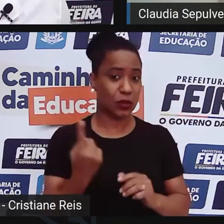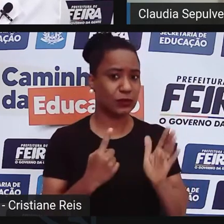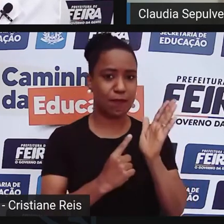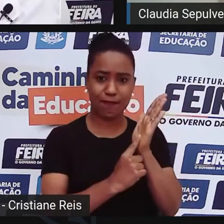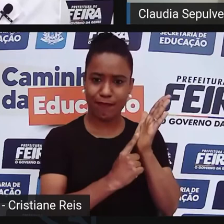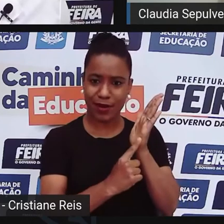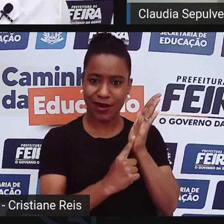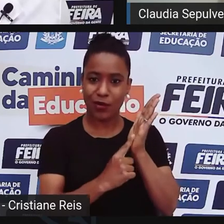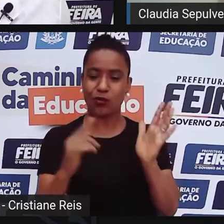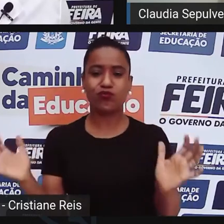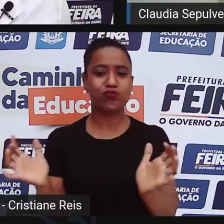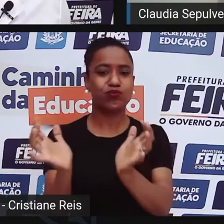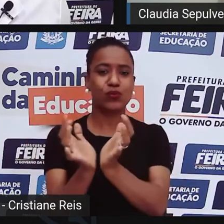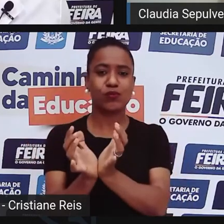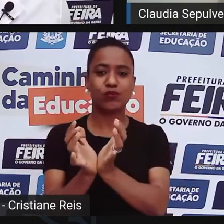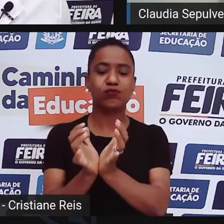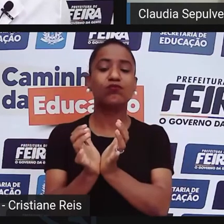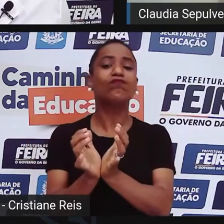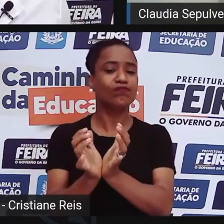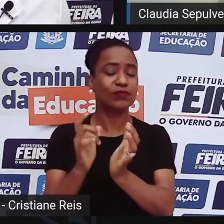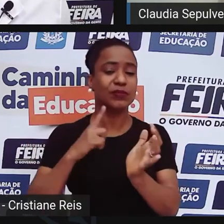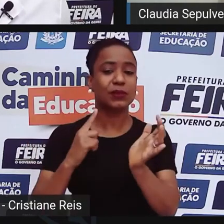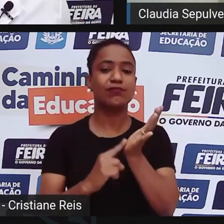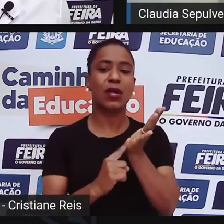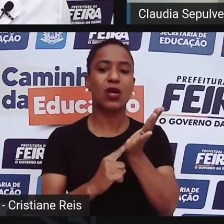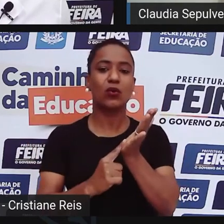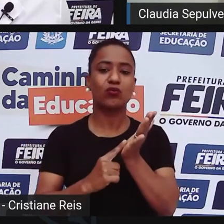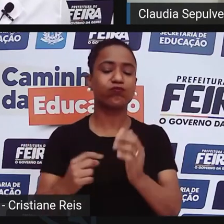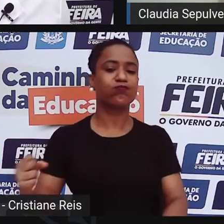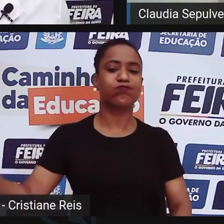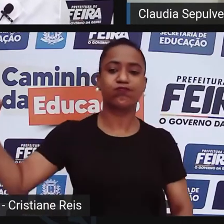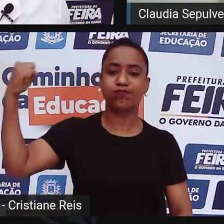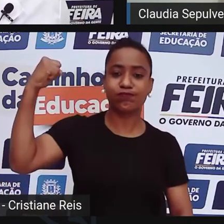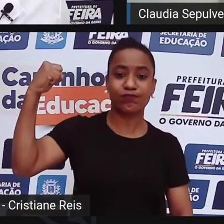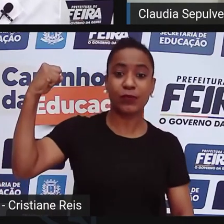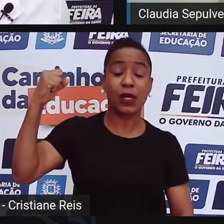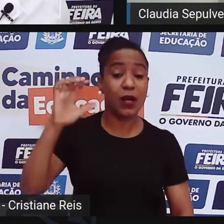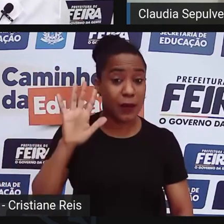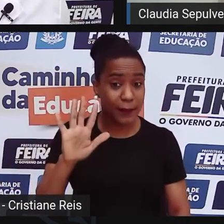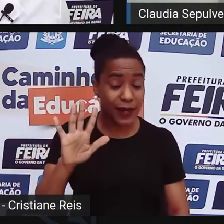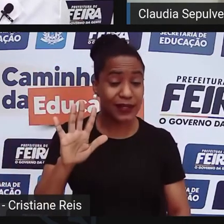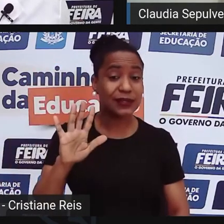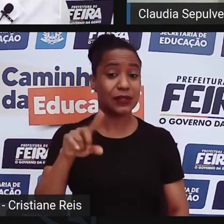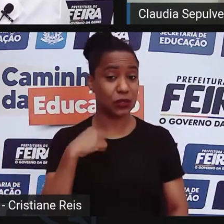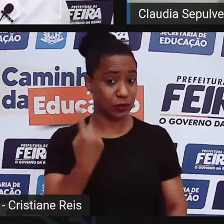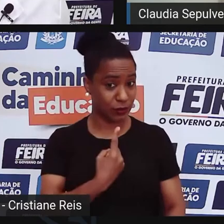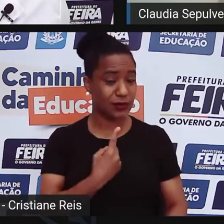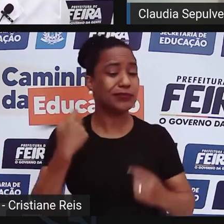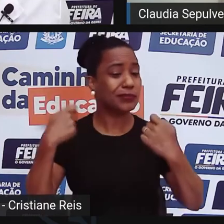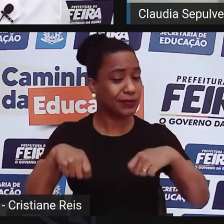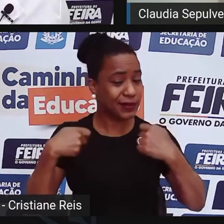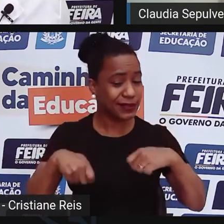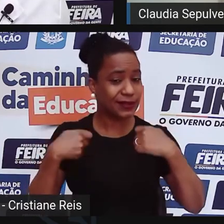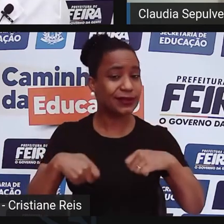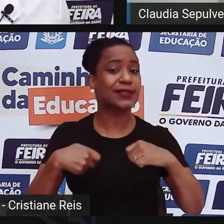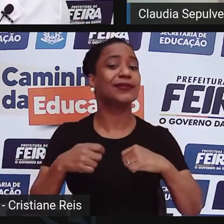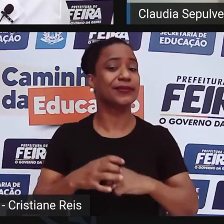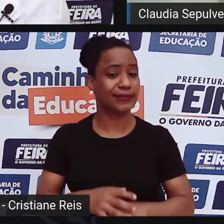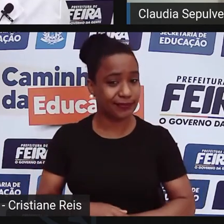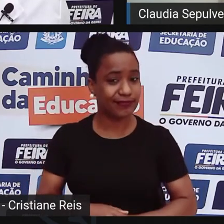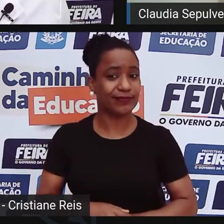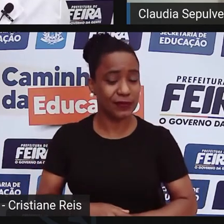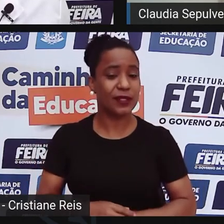quer dizer, o quanto a gente tem uma resistência a perder esses privilégios. Então, isso é muito importante que nós todos nos coloquemos dentro dessa